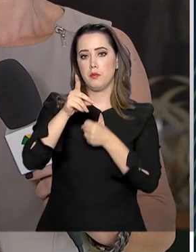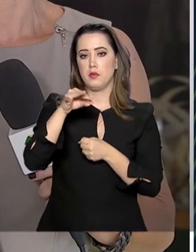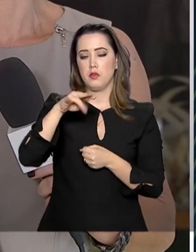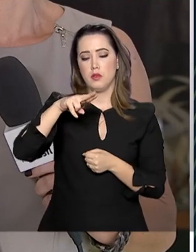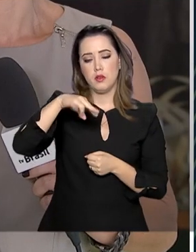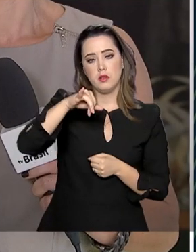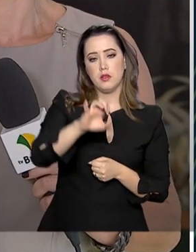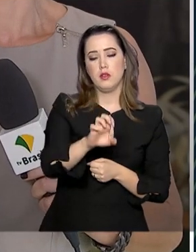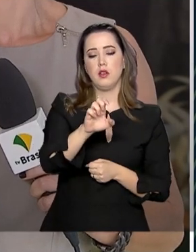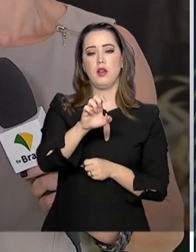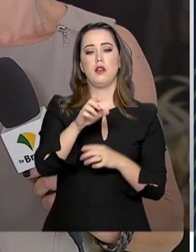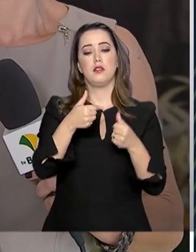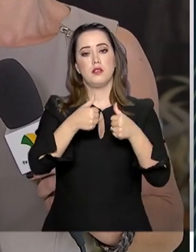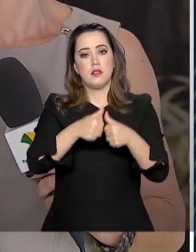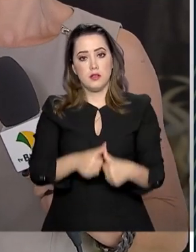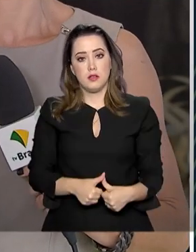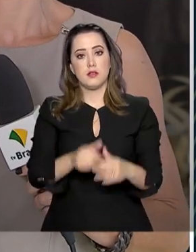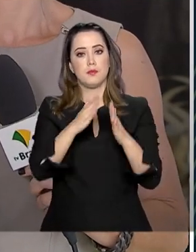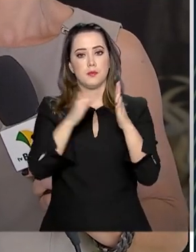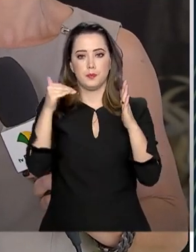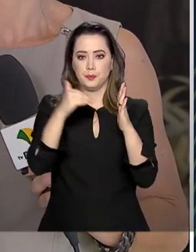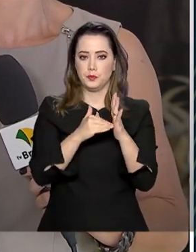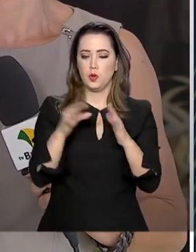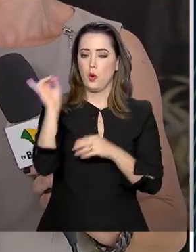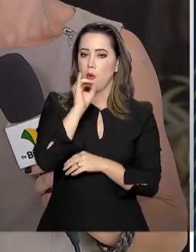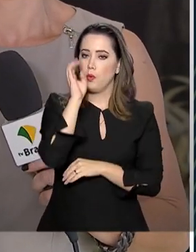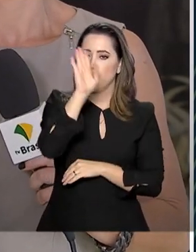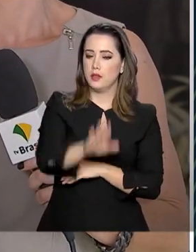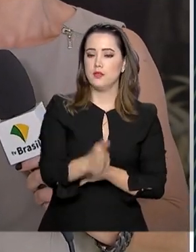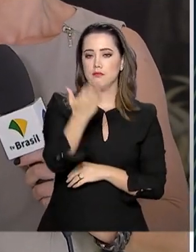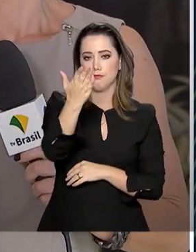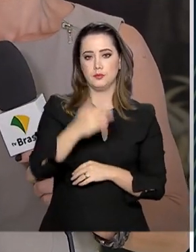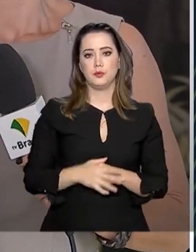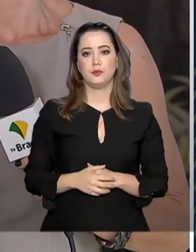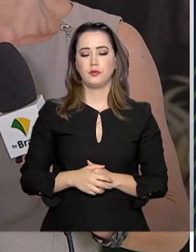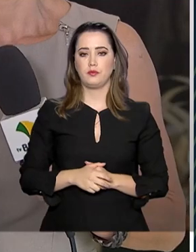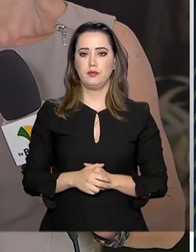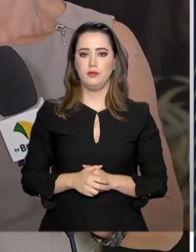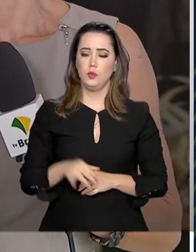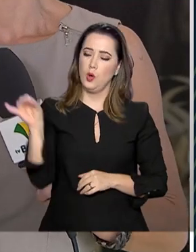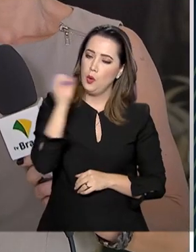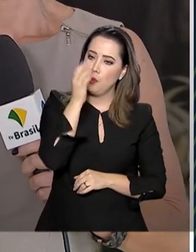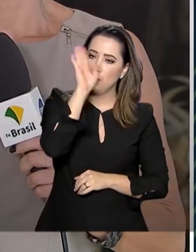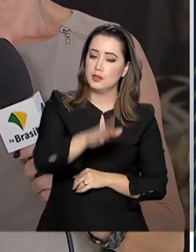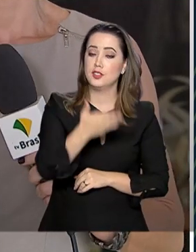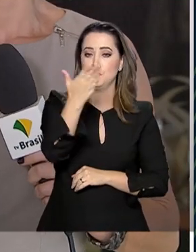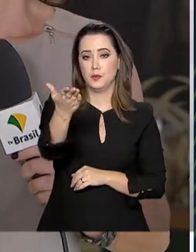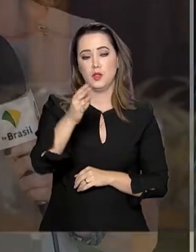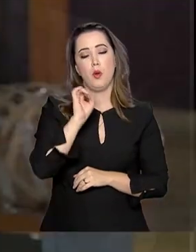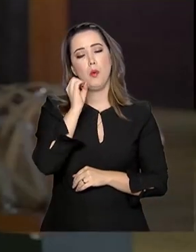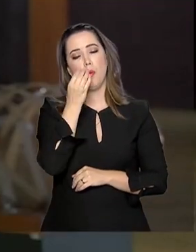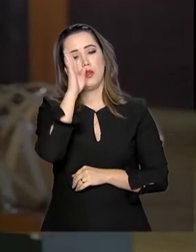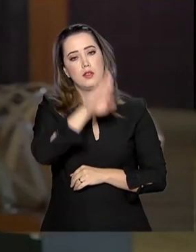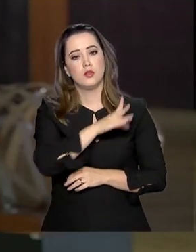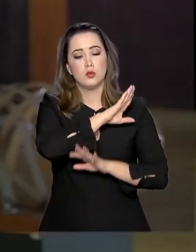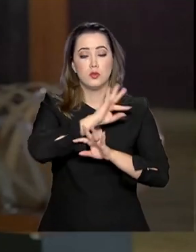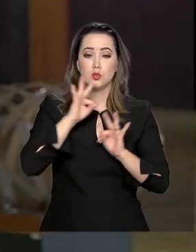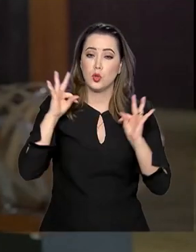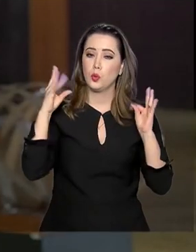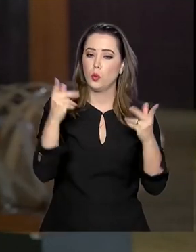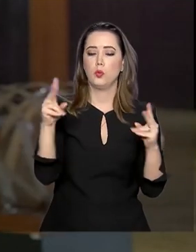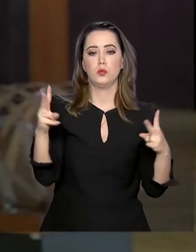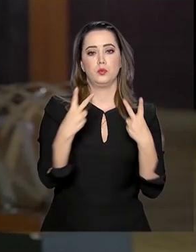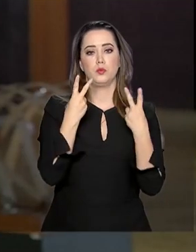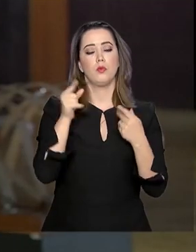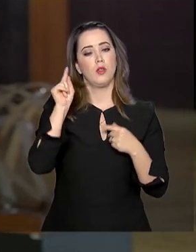Daniele Popov, que está no Palácio do Planalto. Boa tarde, Popov. Oi, Pablo. Boa tarde para você. Boa tarde a todos. É isso